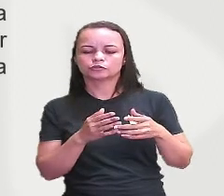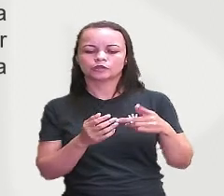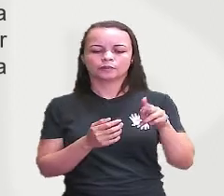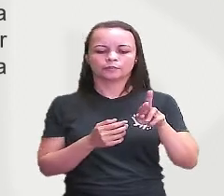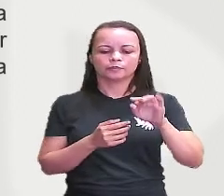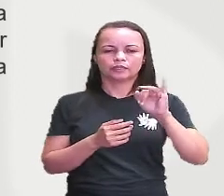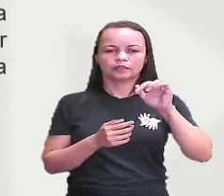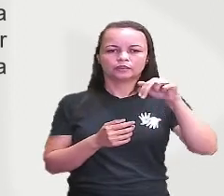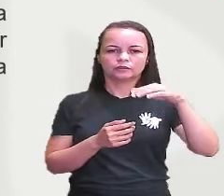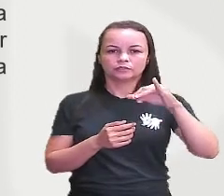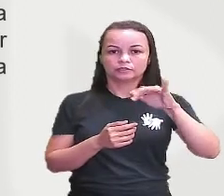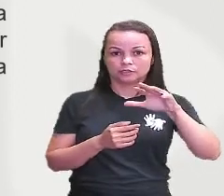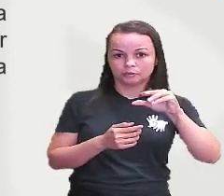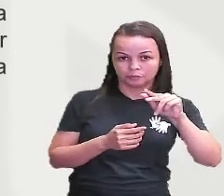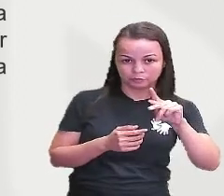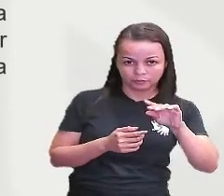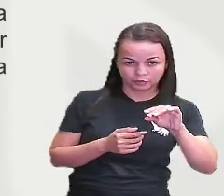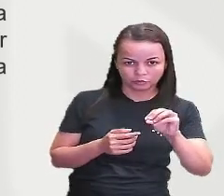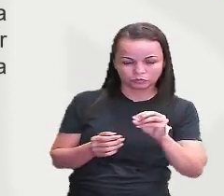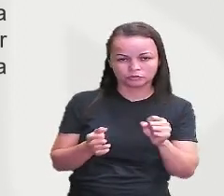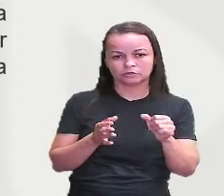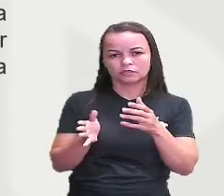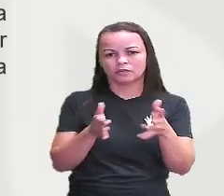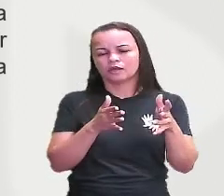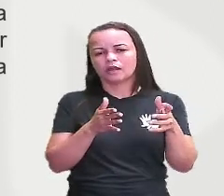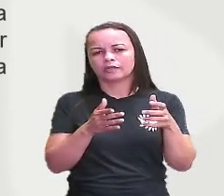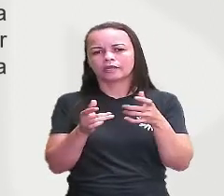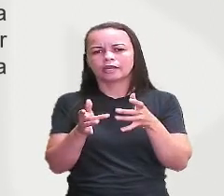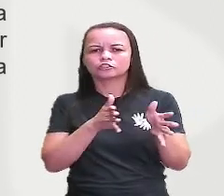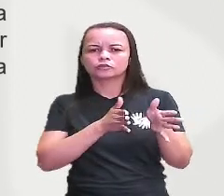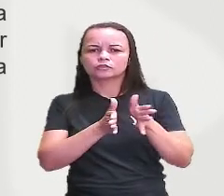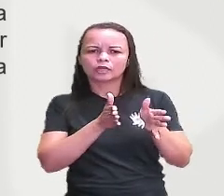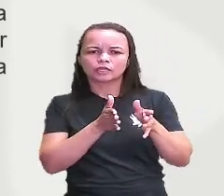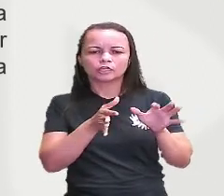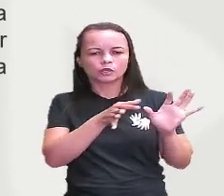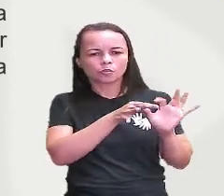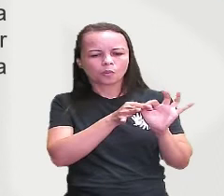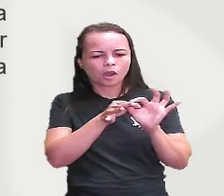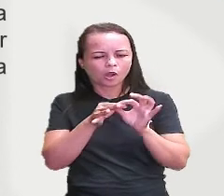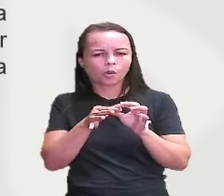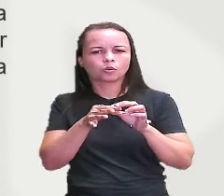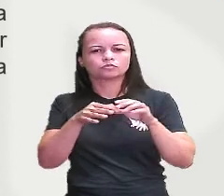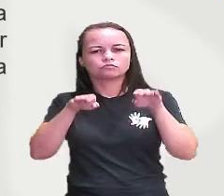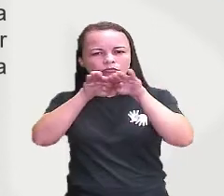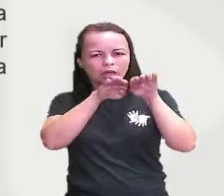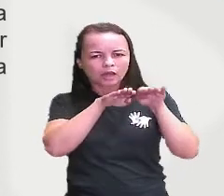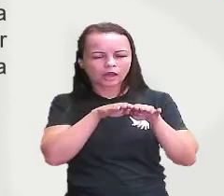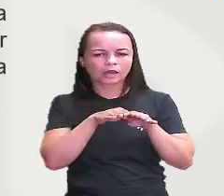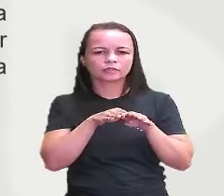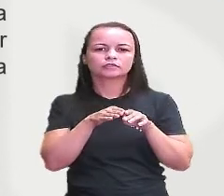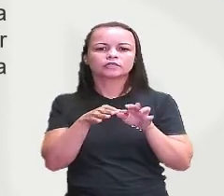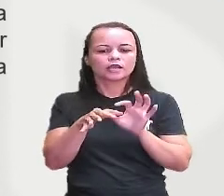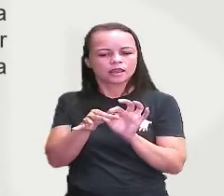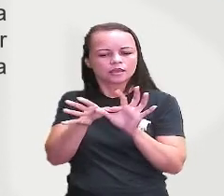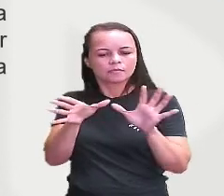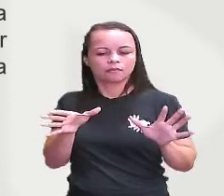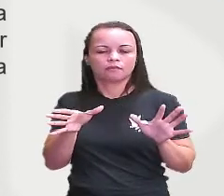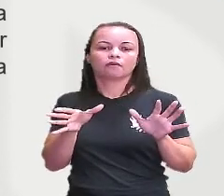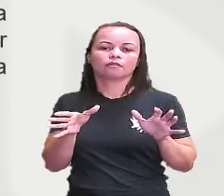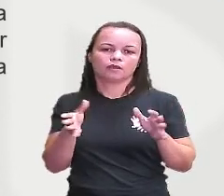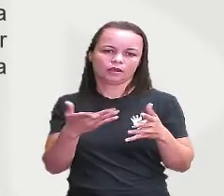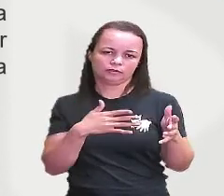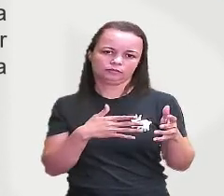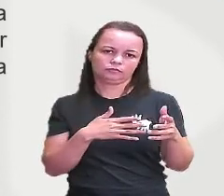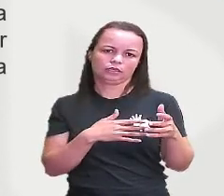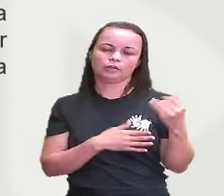Francesa como a questão da igualdade fraternidade e liberdade agora vale salientar